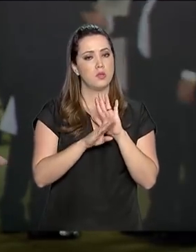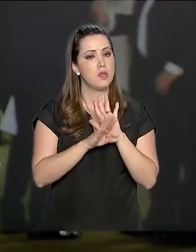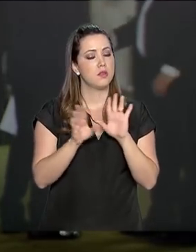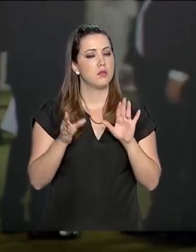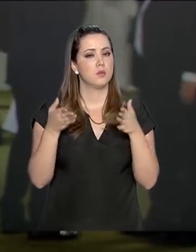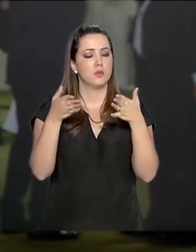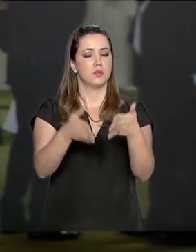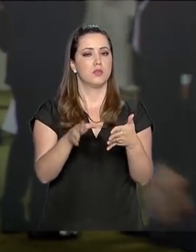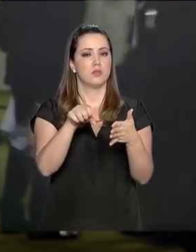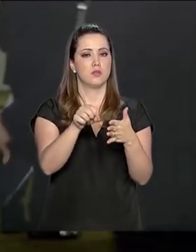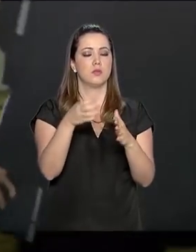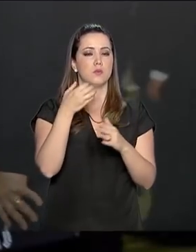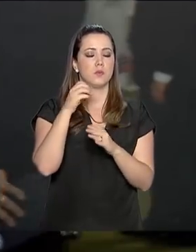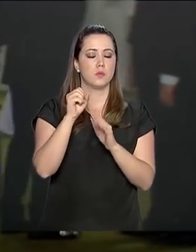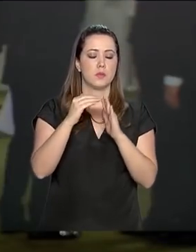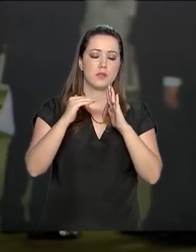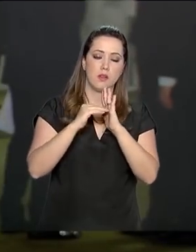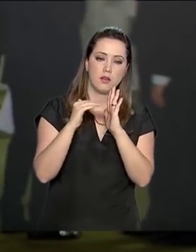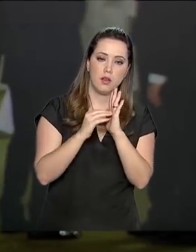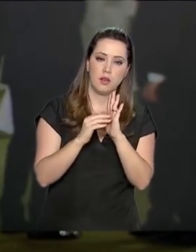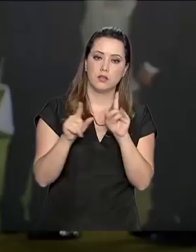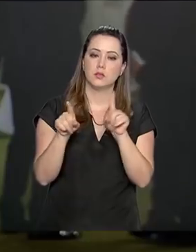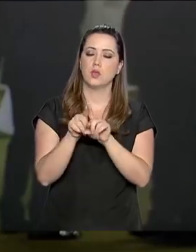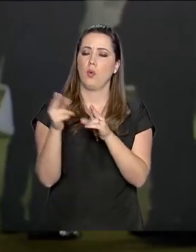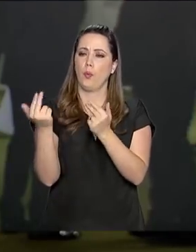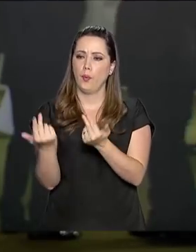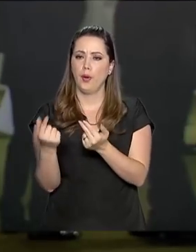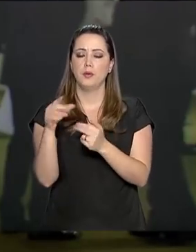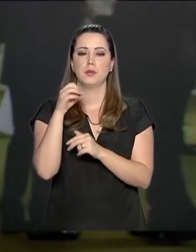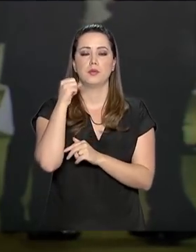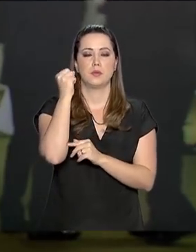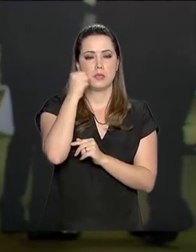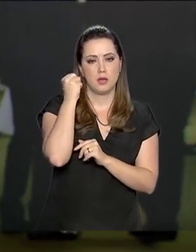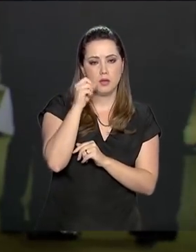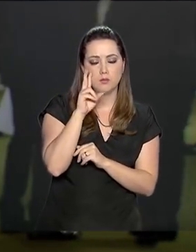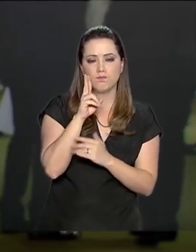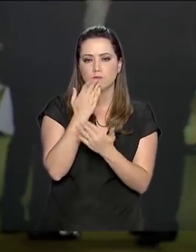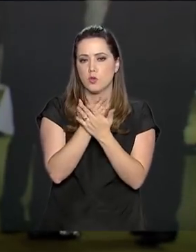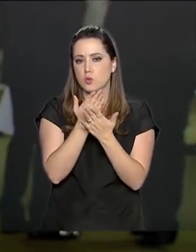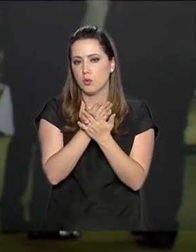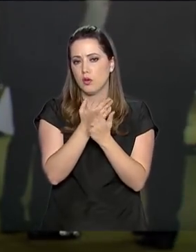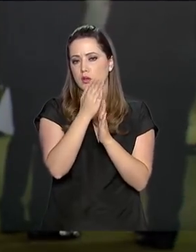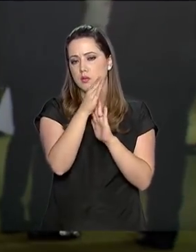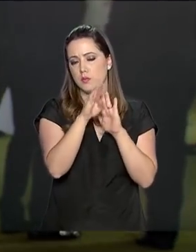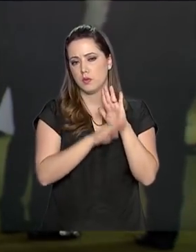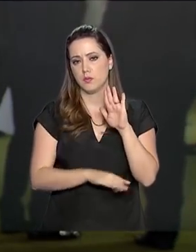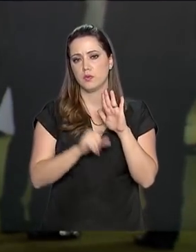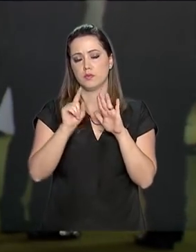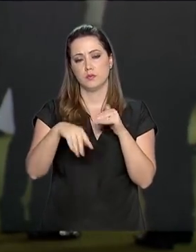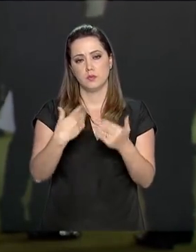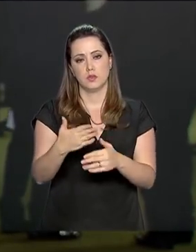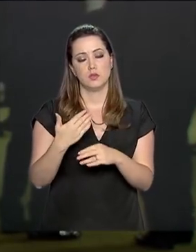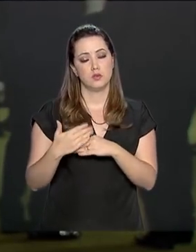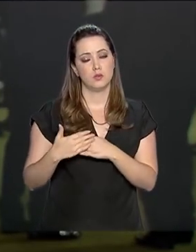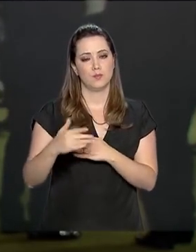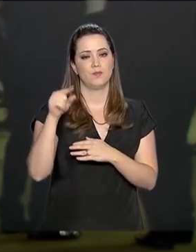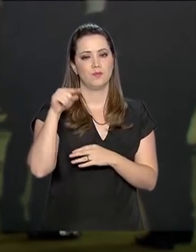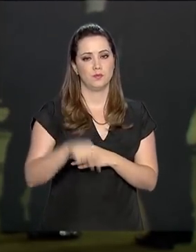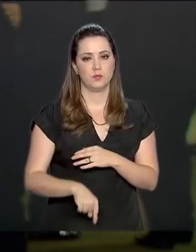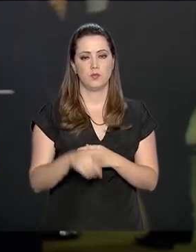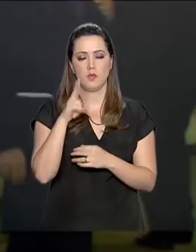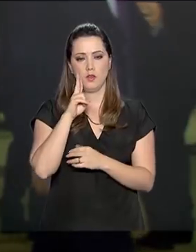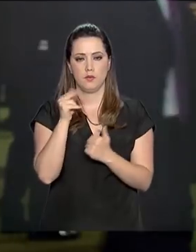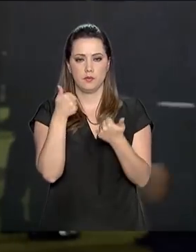o Senado Federal. E o Senado também, os senadores também vão analisar essas propostas. A tramitação é essa, Dani. E a gente continua por aqui,